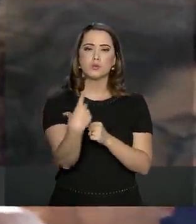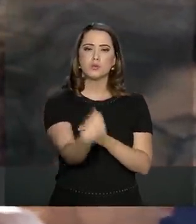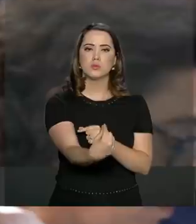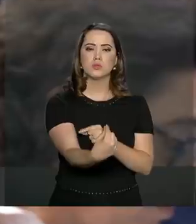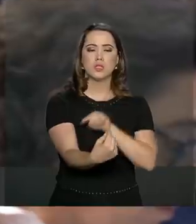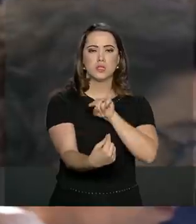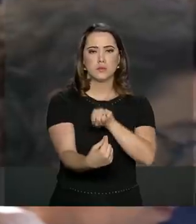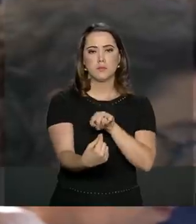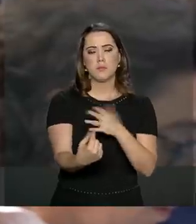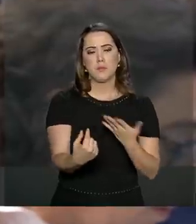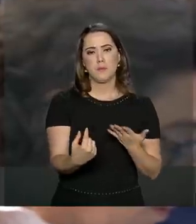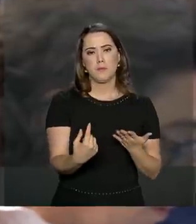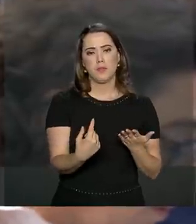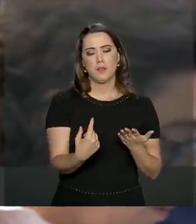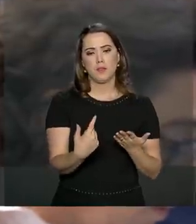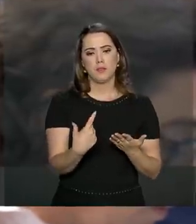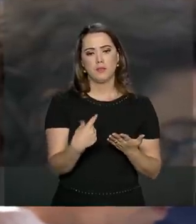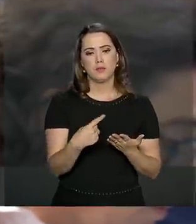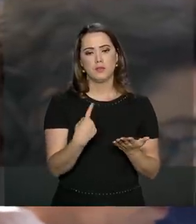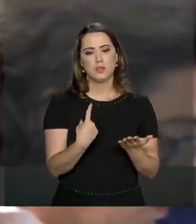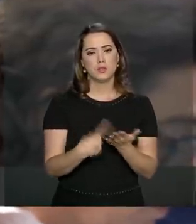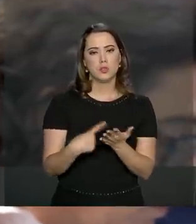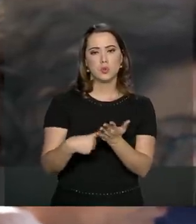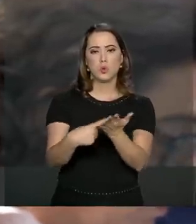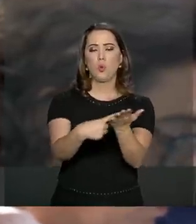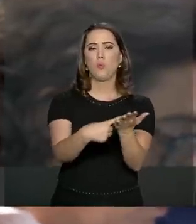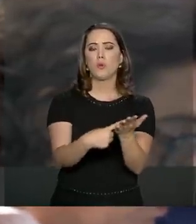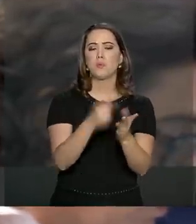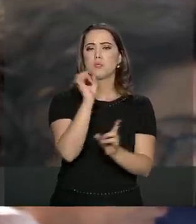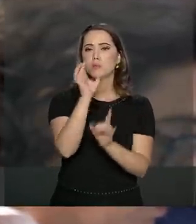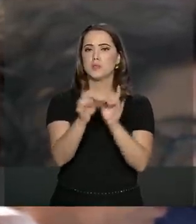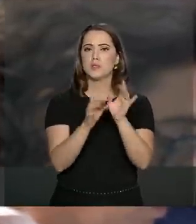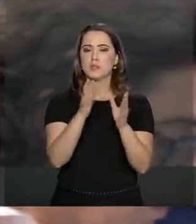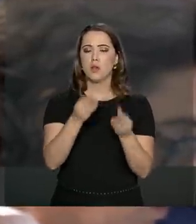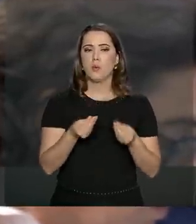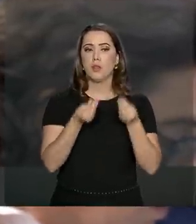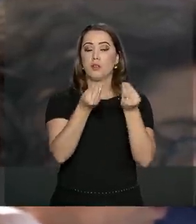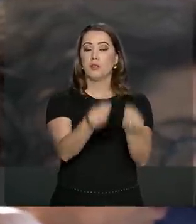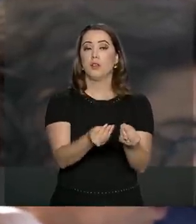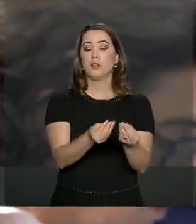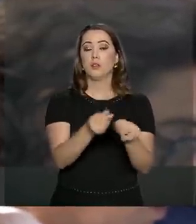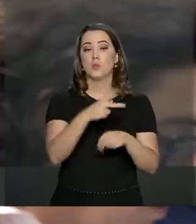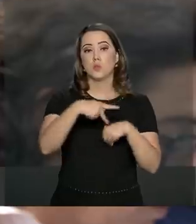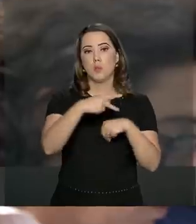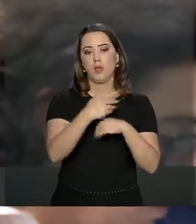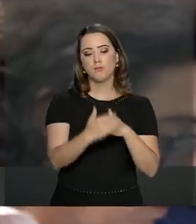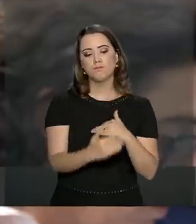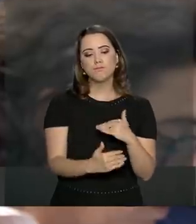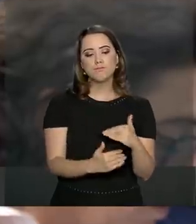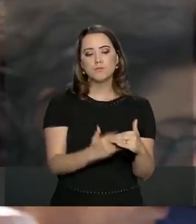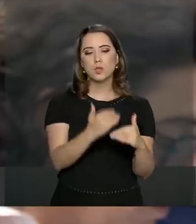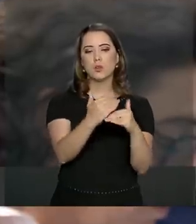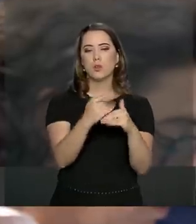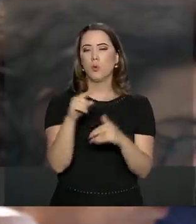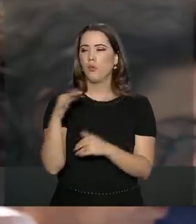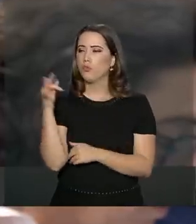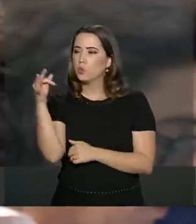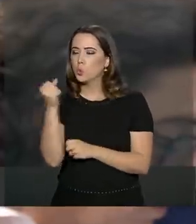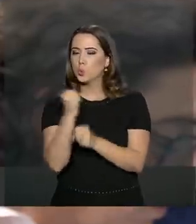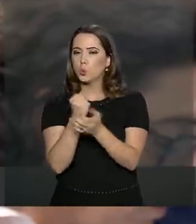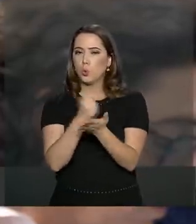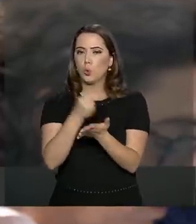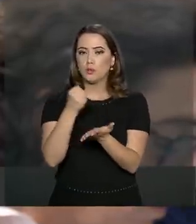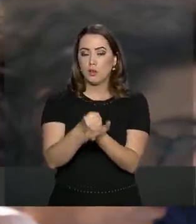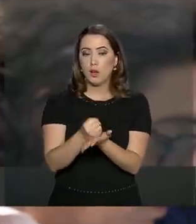tratamento especial que é dado aos países de desenvolvimento é a partir são próximos contratos quer dizer